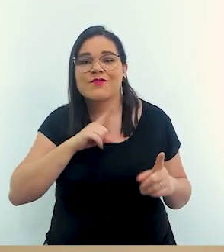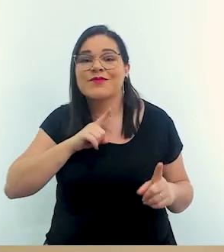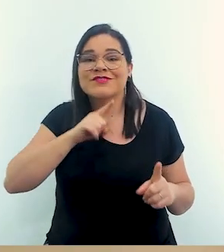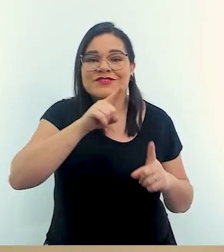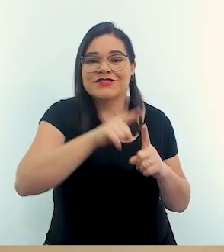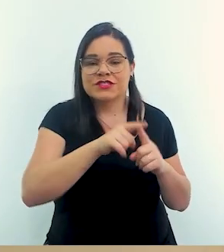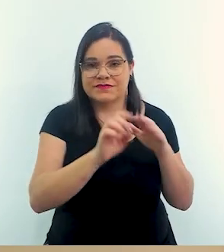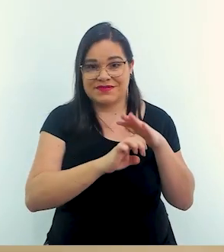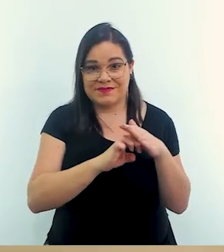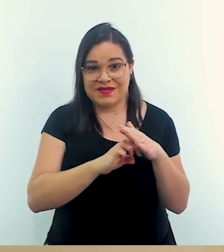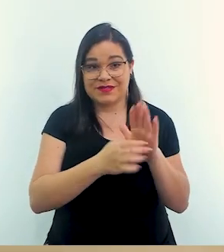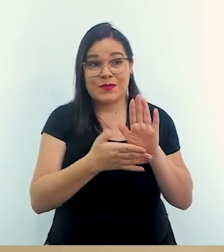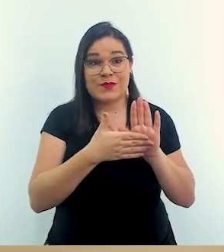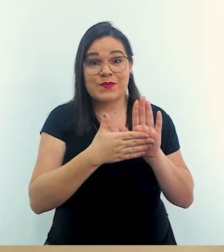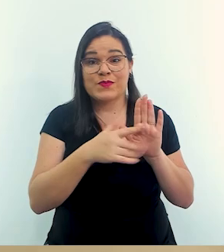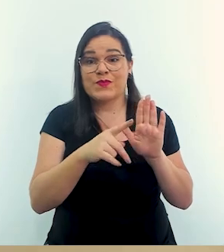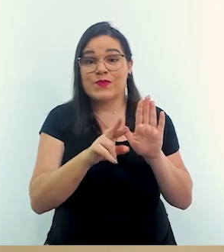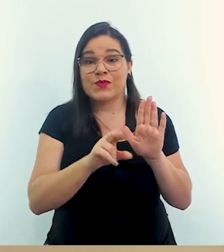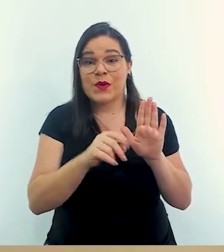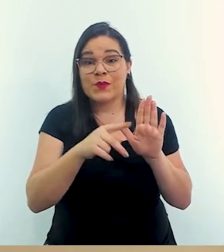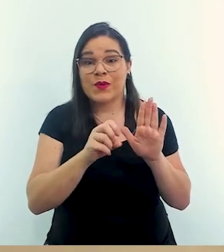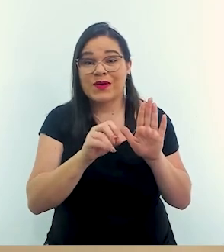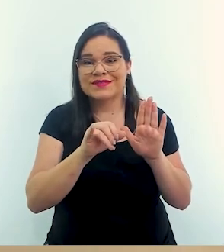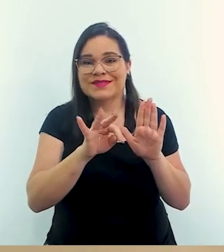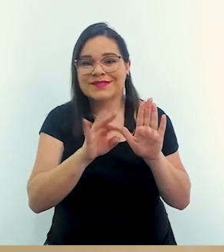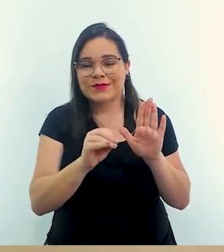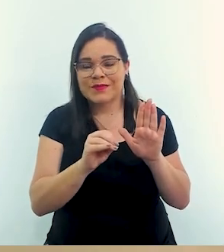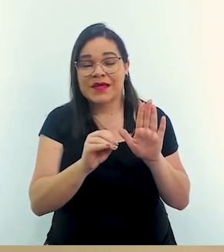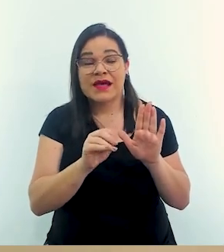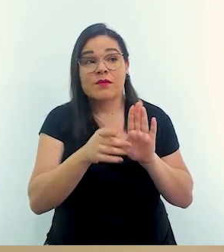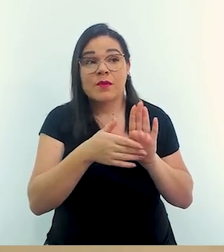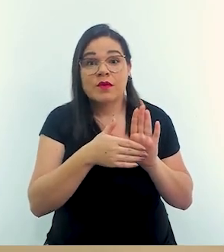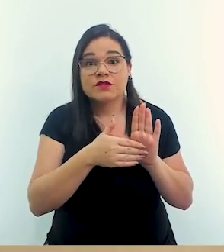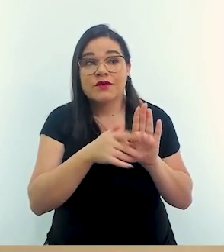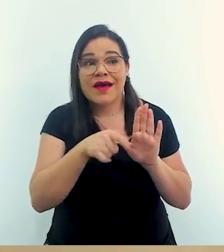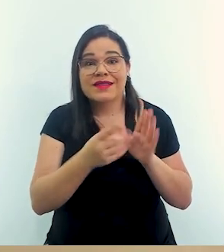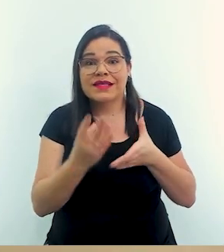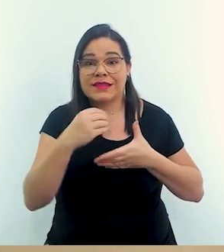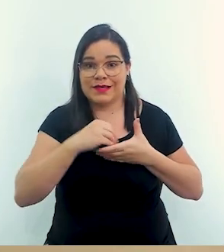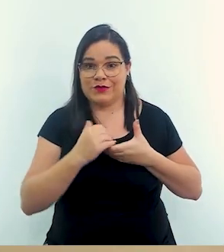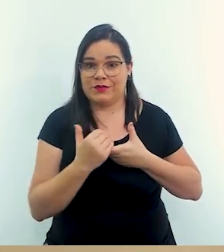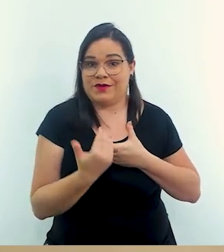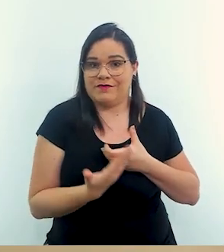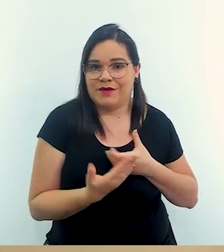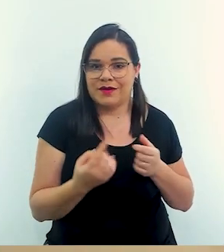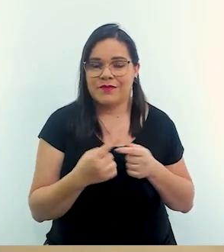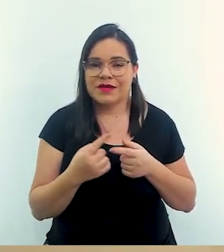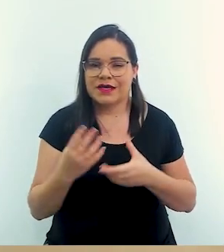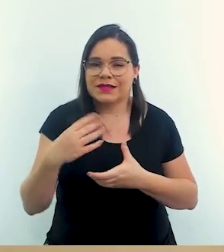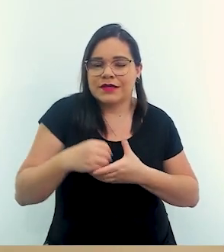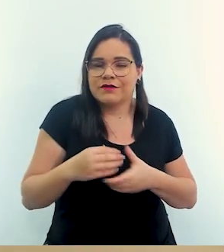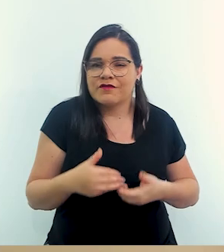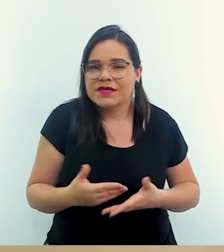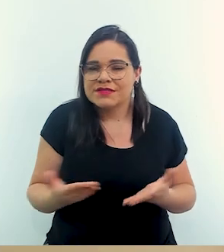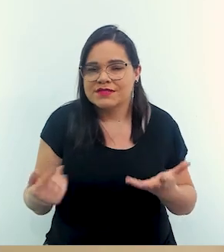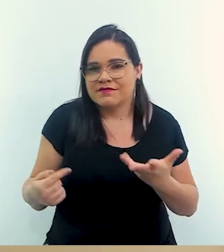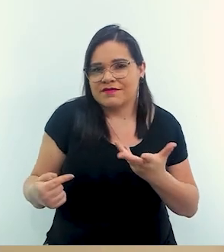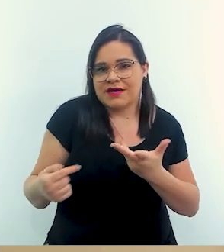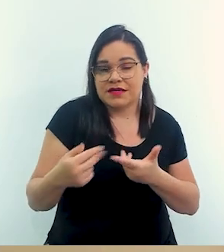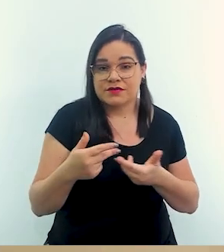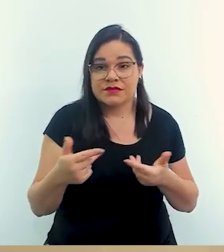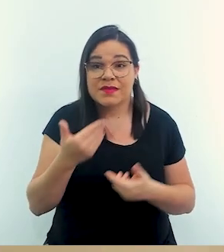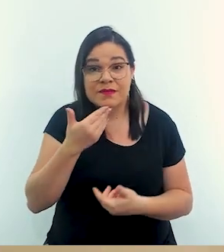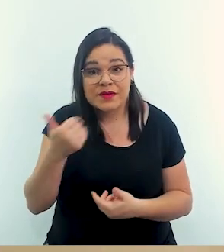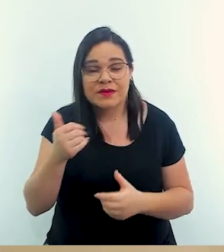propósito e esse propósito é de dentro para fora porque dentro você vai ali oferecer uma